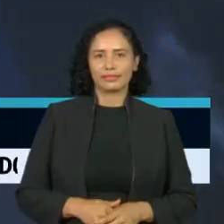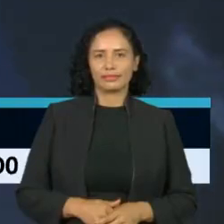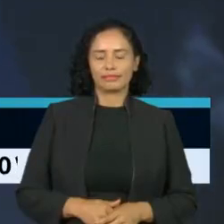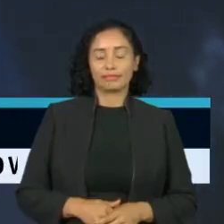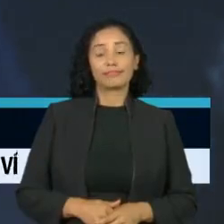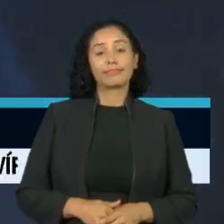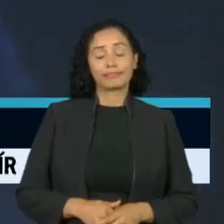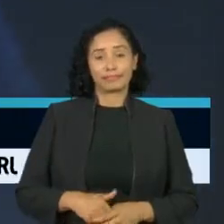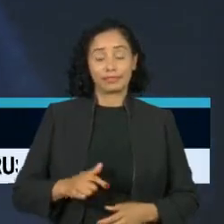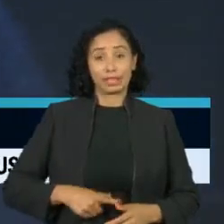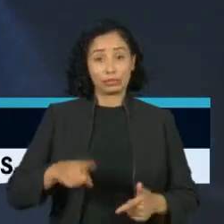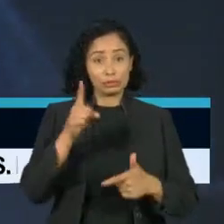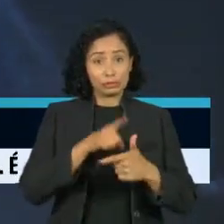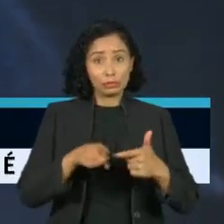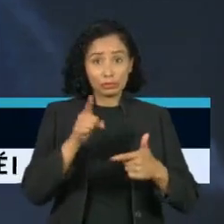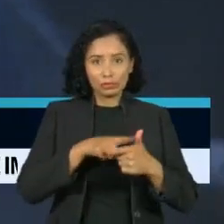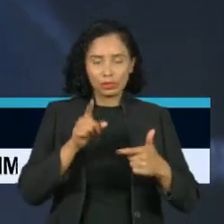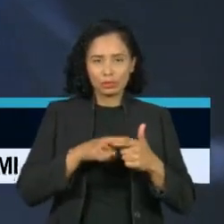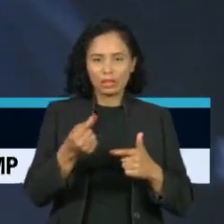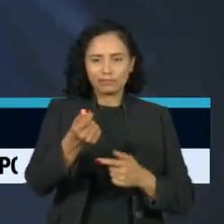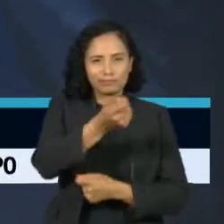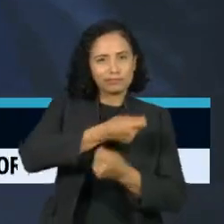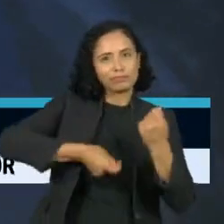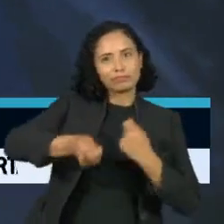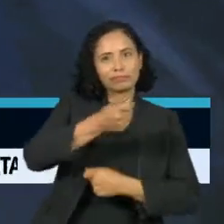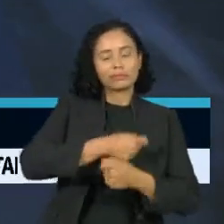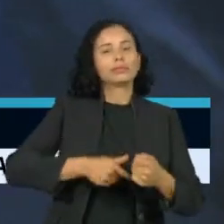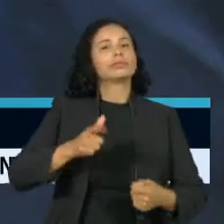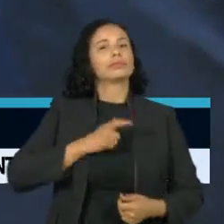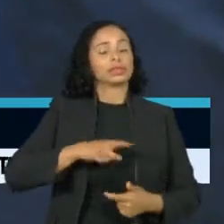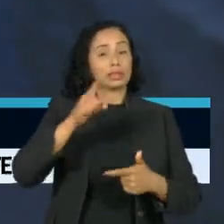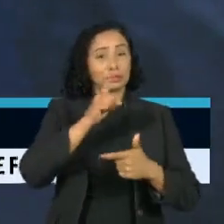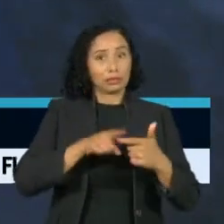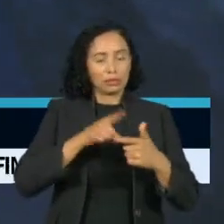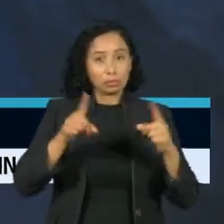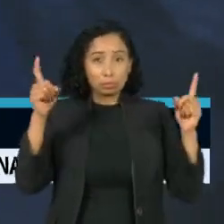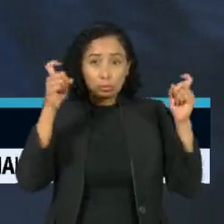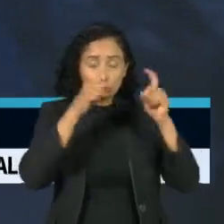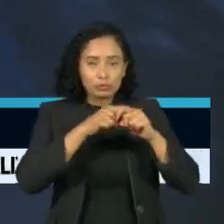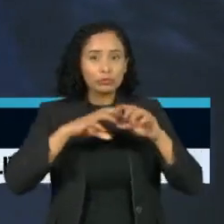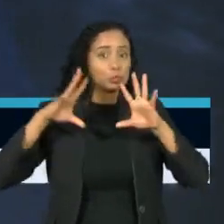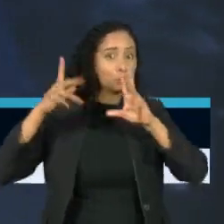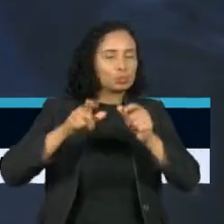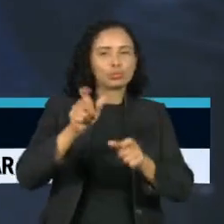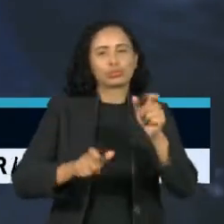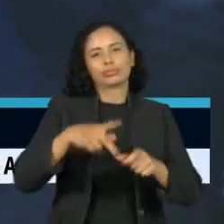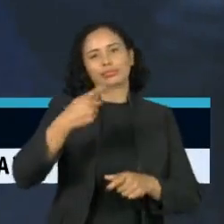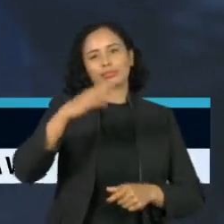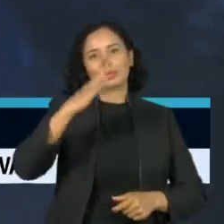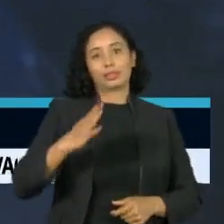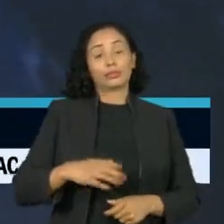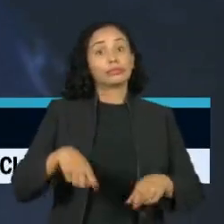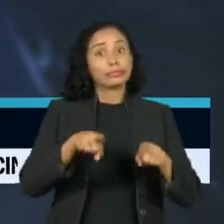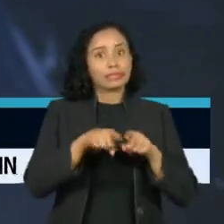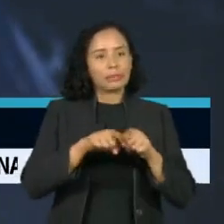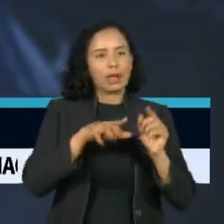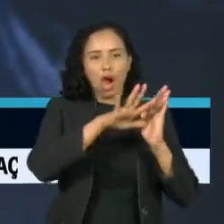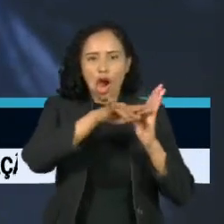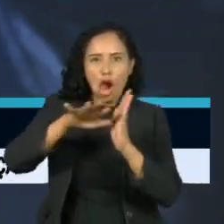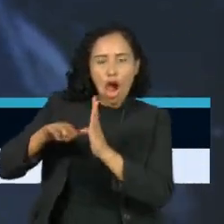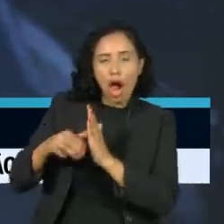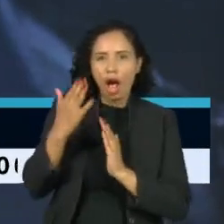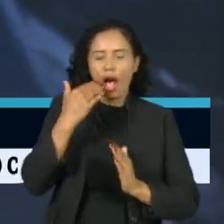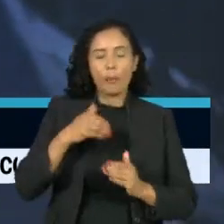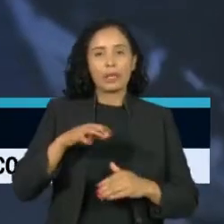A crise econômica expõe outras crises enfrentadas pelos brasileiros, como o aumento de prisões por furto de alimentos. É o chamado